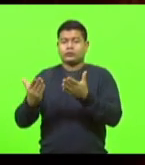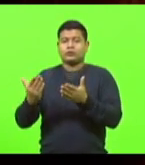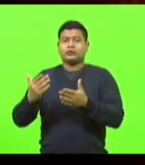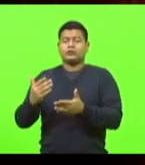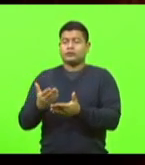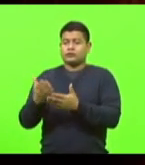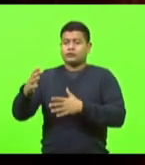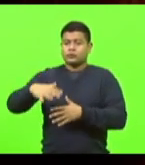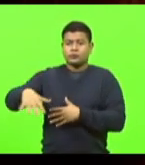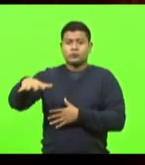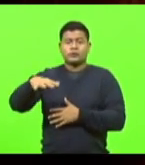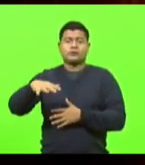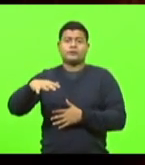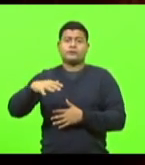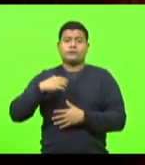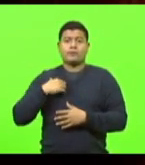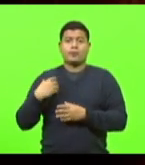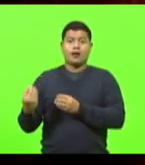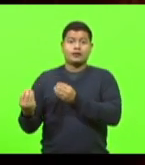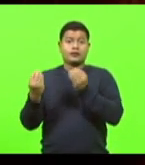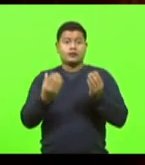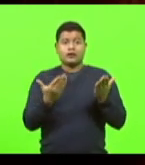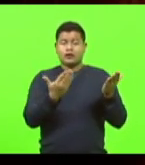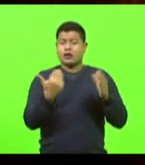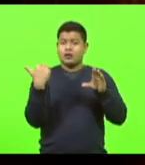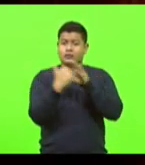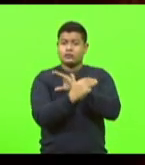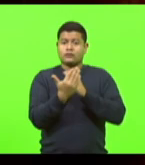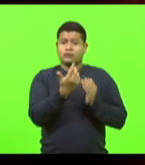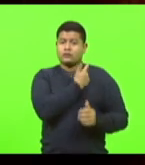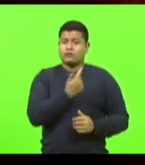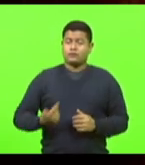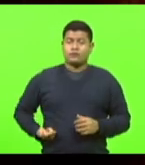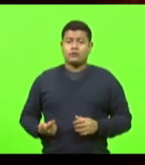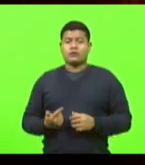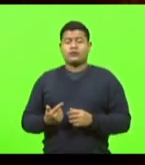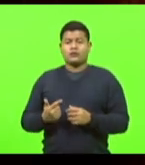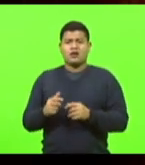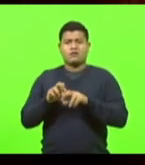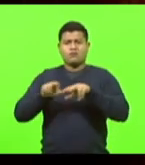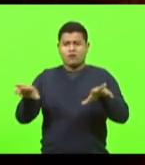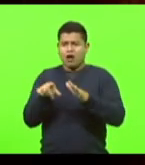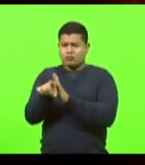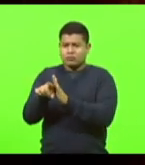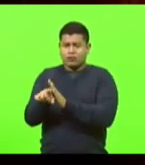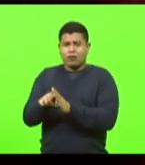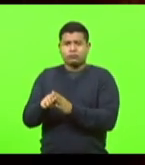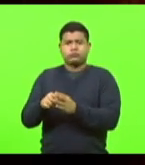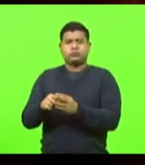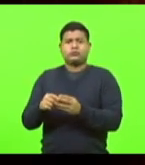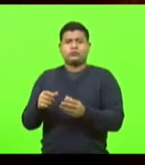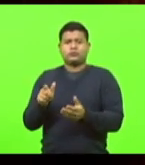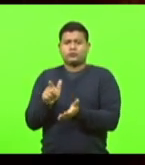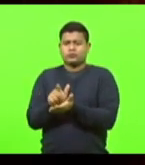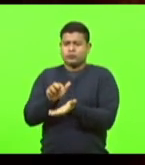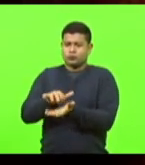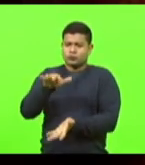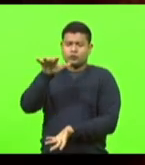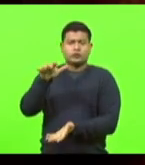ao governo do Estado um material robusto, consistente e que seja, dentro do possível,